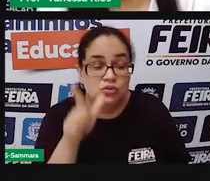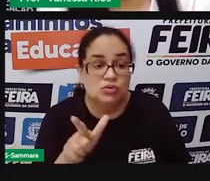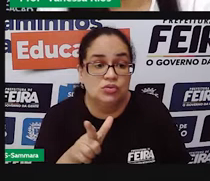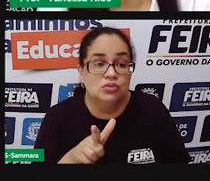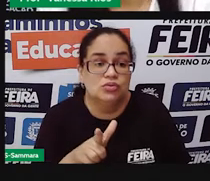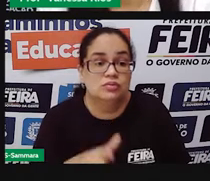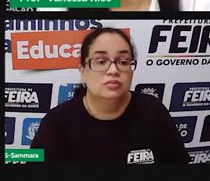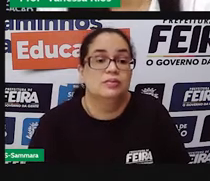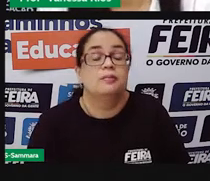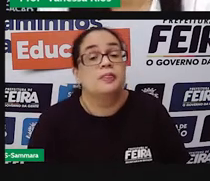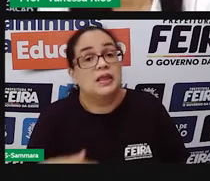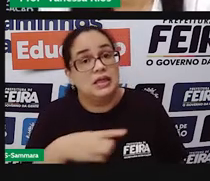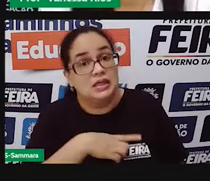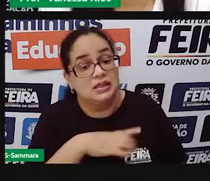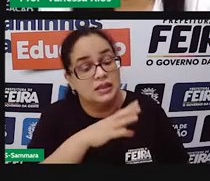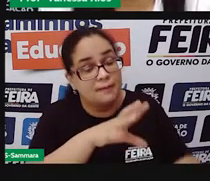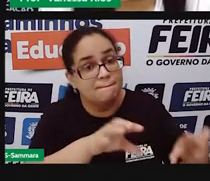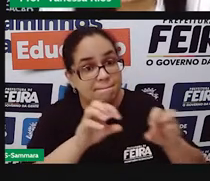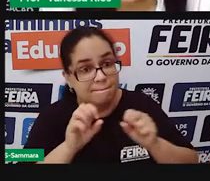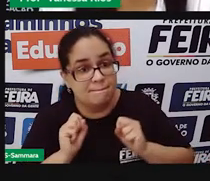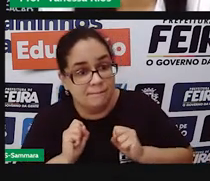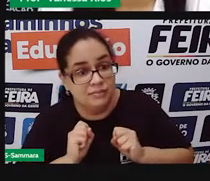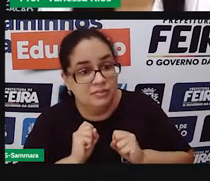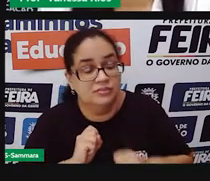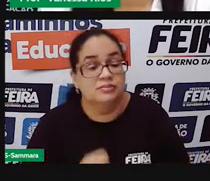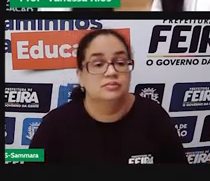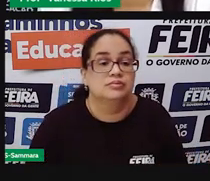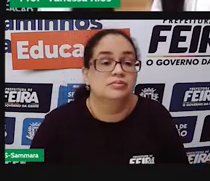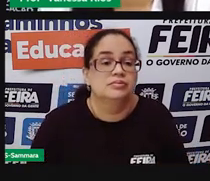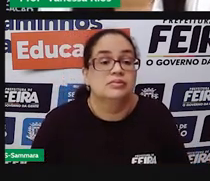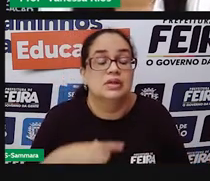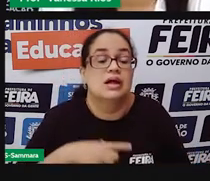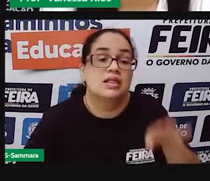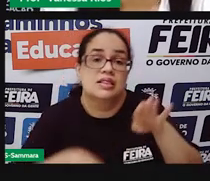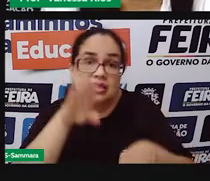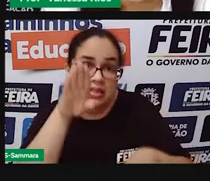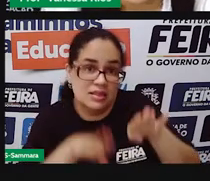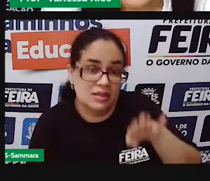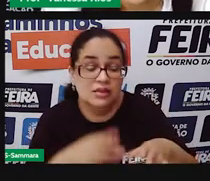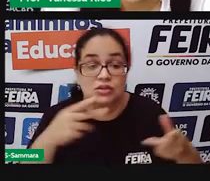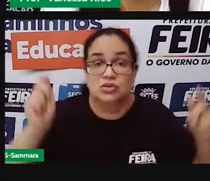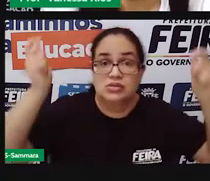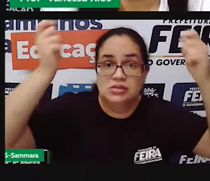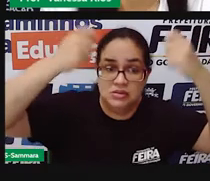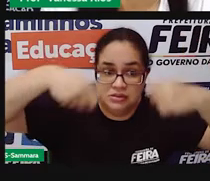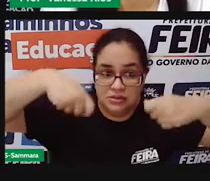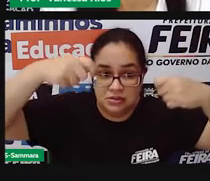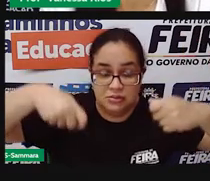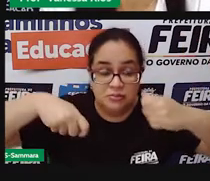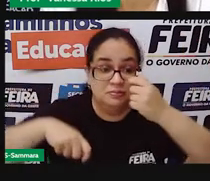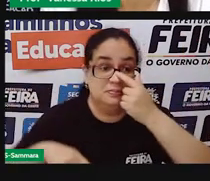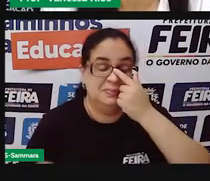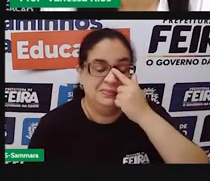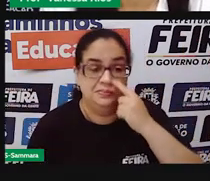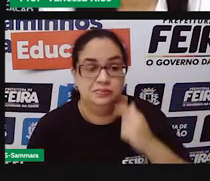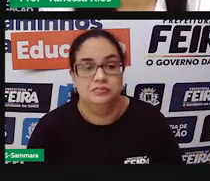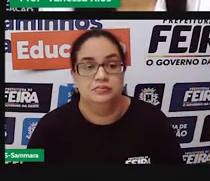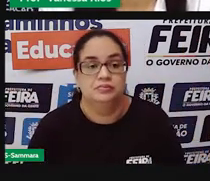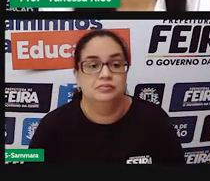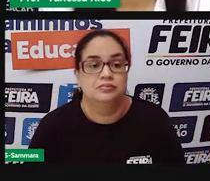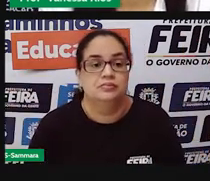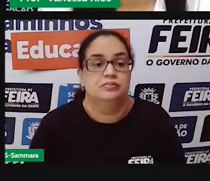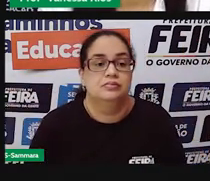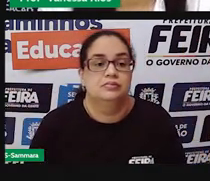adquiridos, vão sendo revistos, né, a depender das novas necessidades também que o tempo impõe.